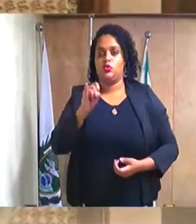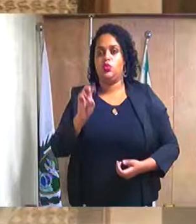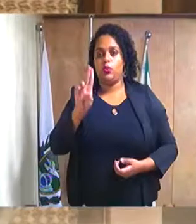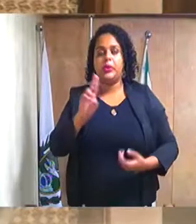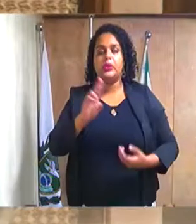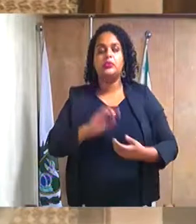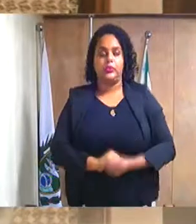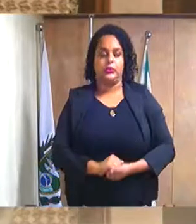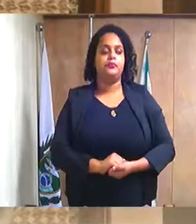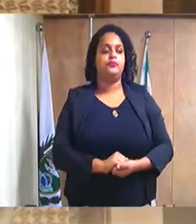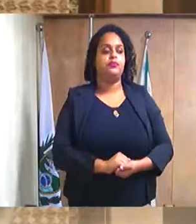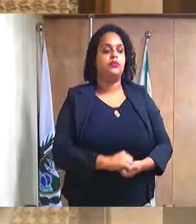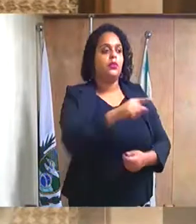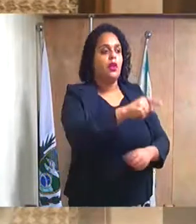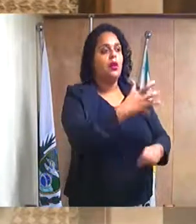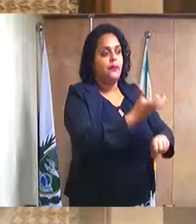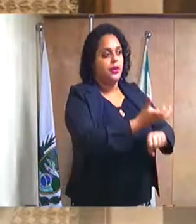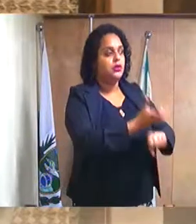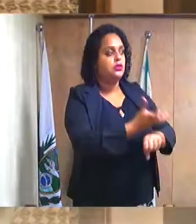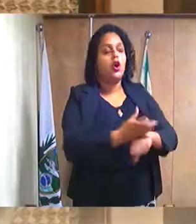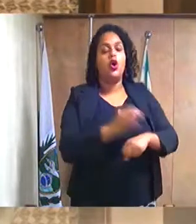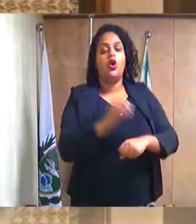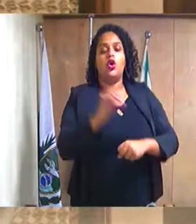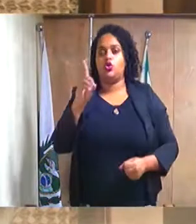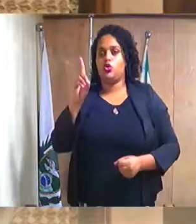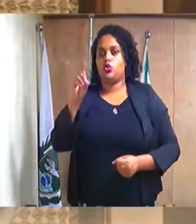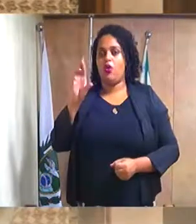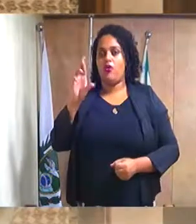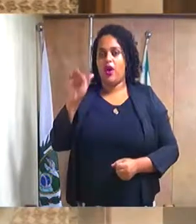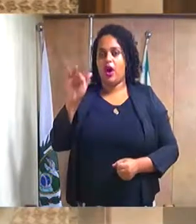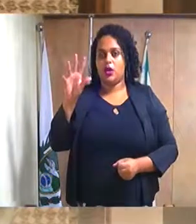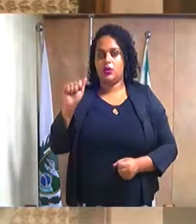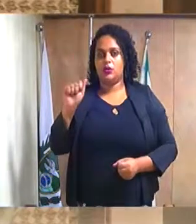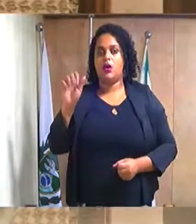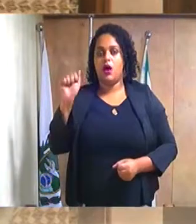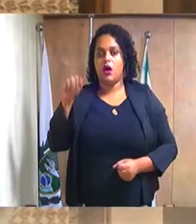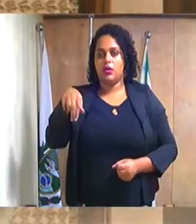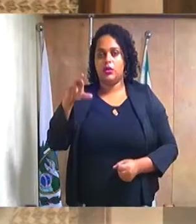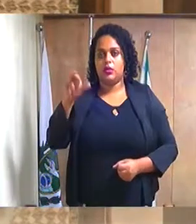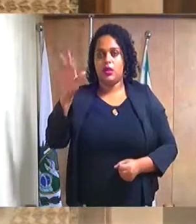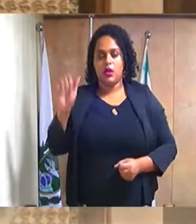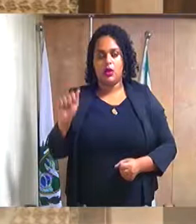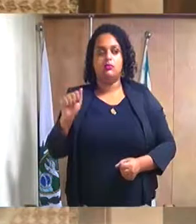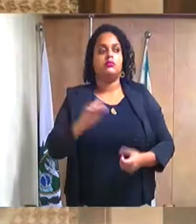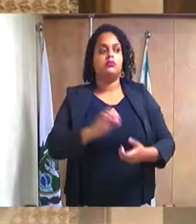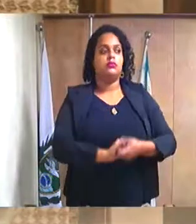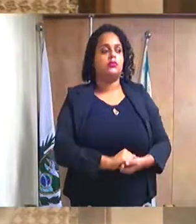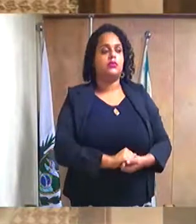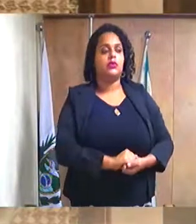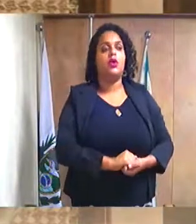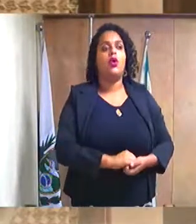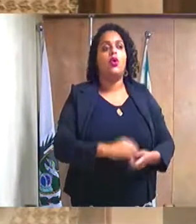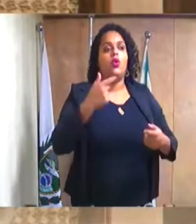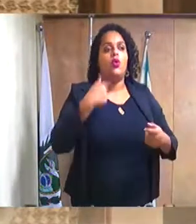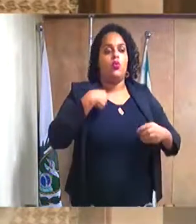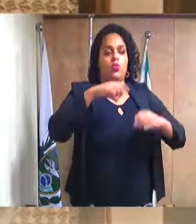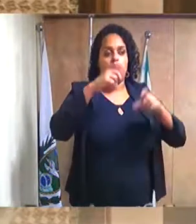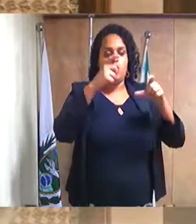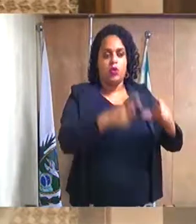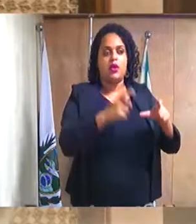denominando Praça Dorvalino André, a praça sem denominação oficial, localizada na Rua